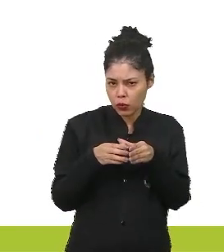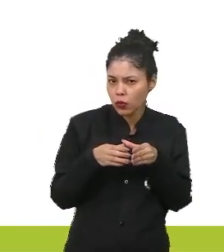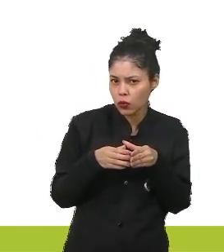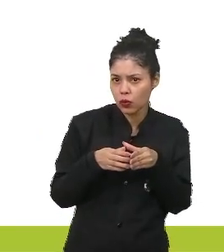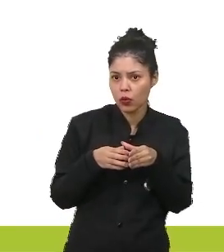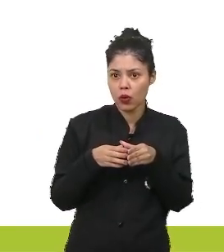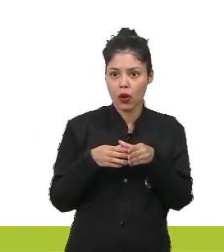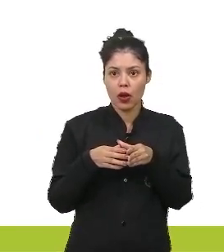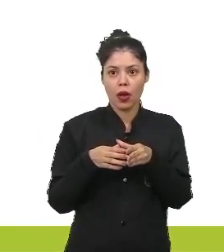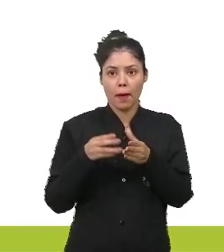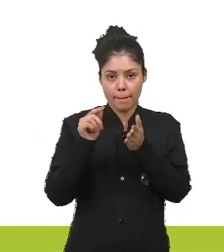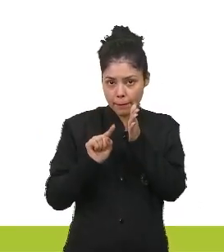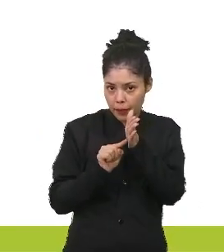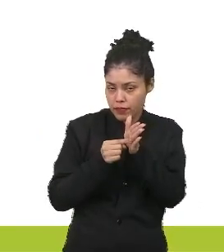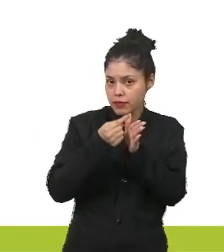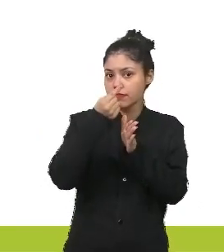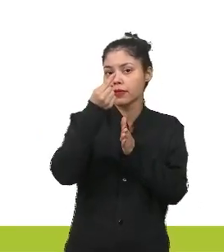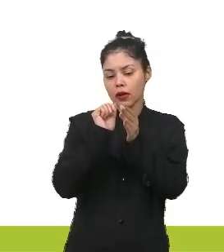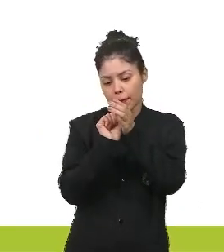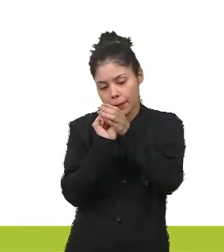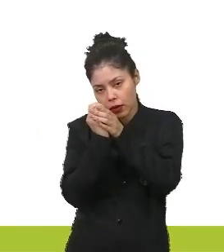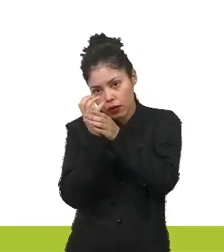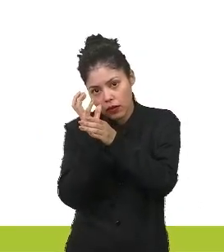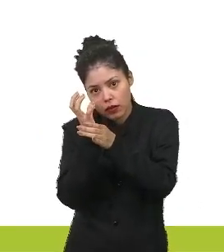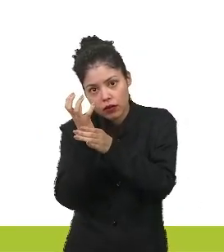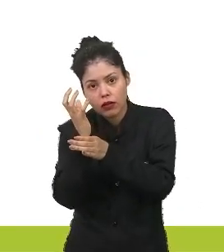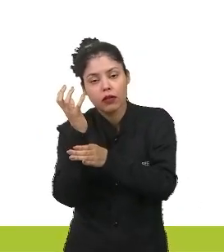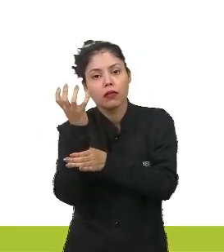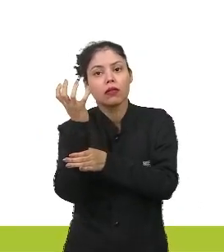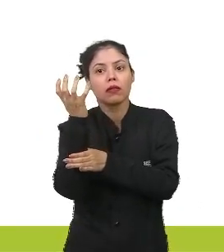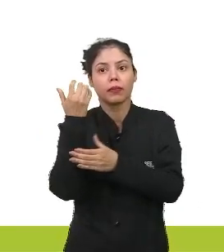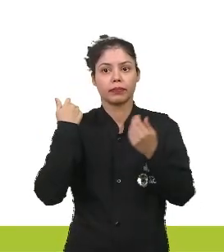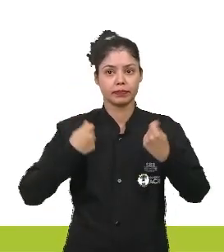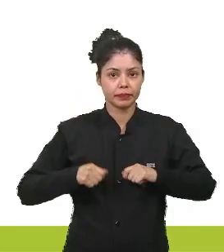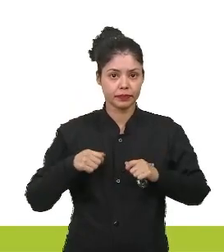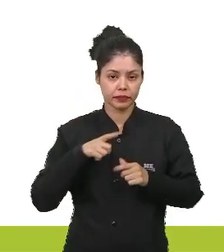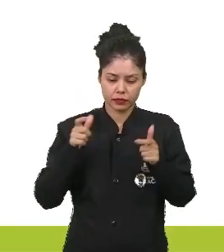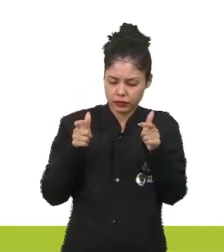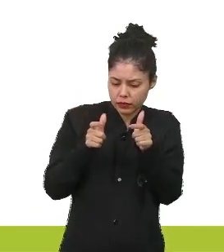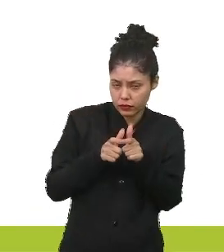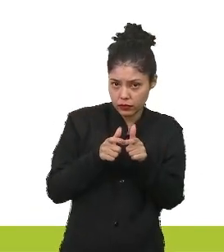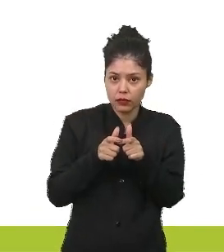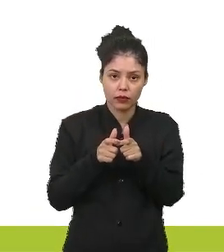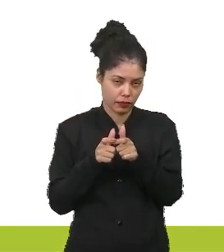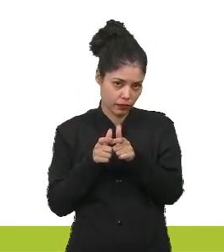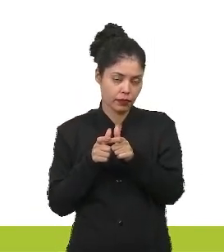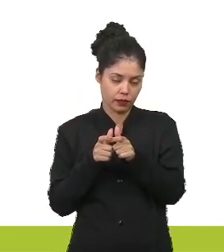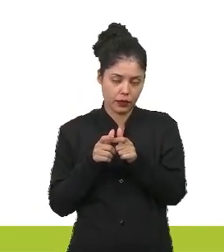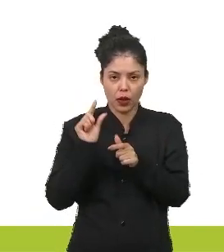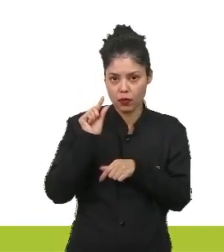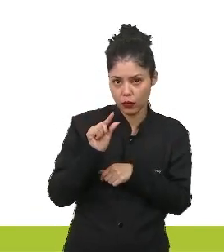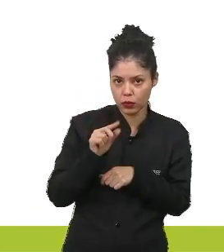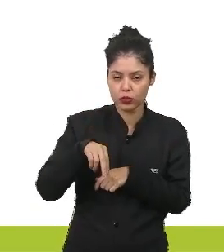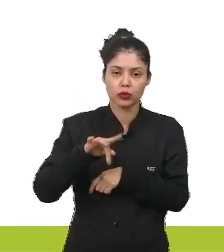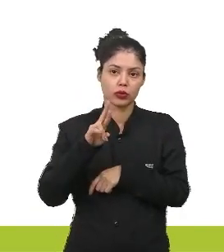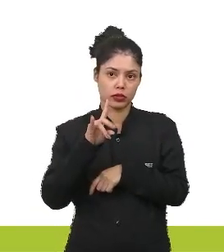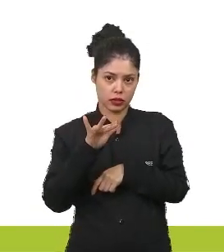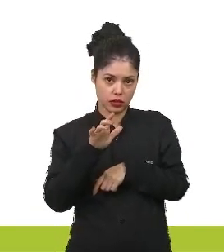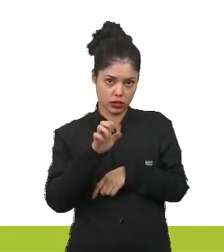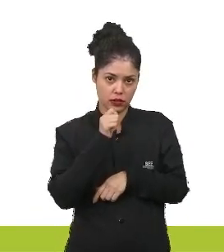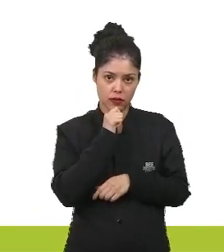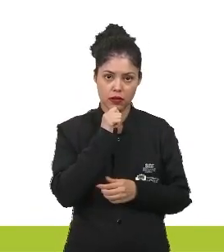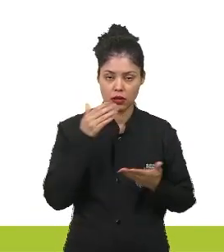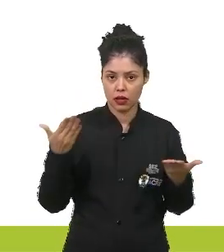são pioneiras, são seres que precisam de uma menor quantidade de nutrientes e aí